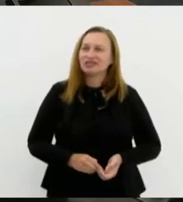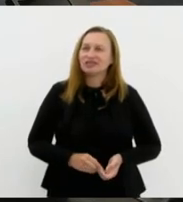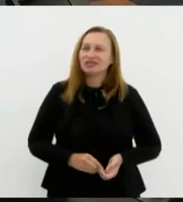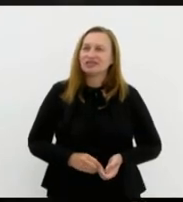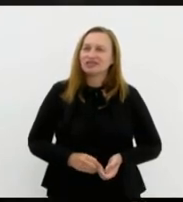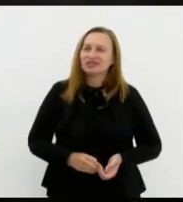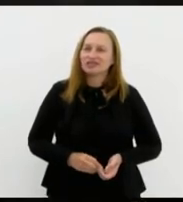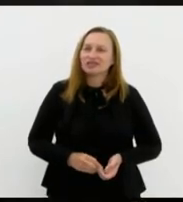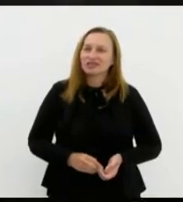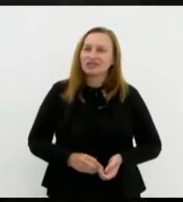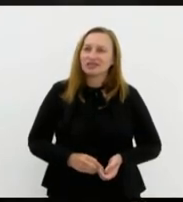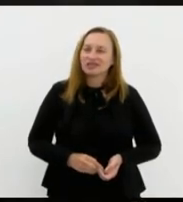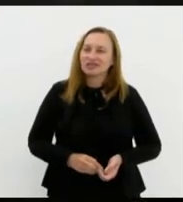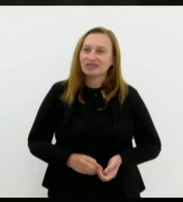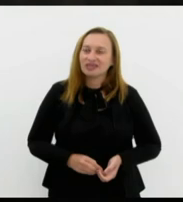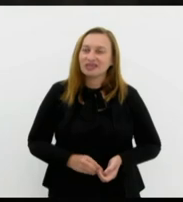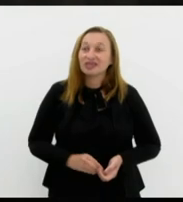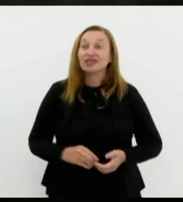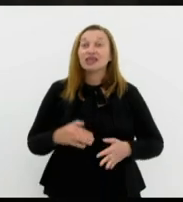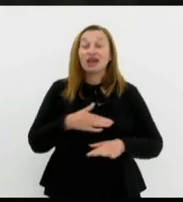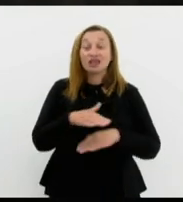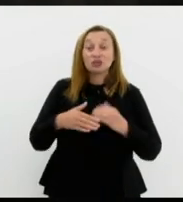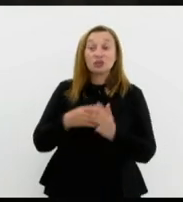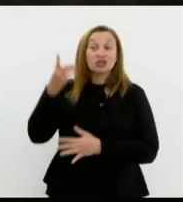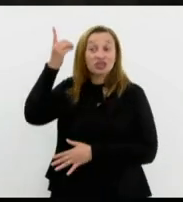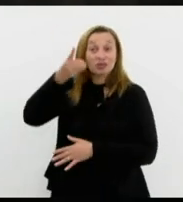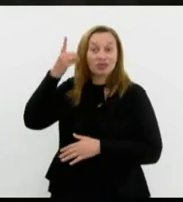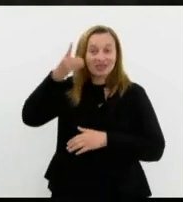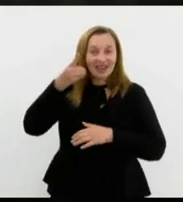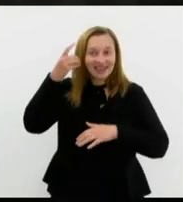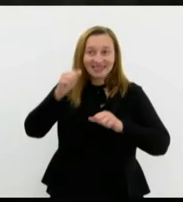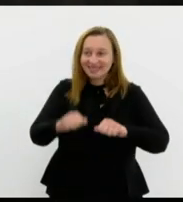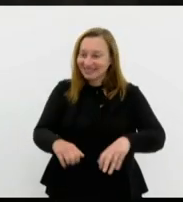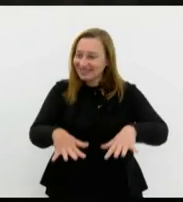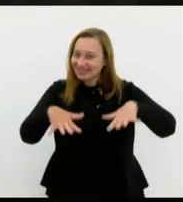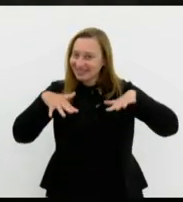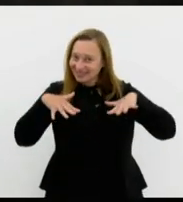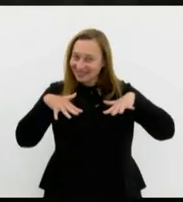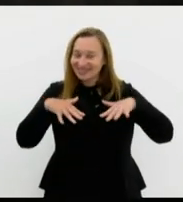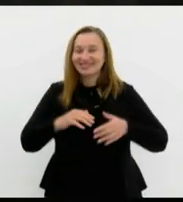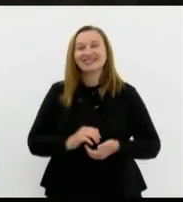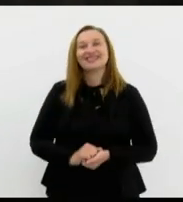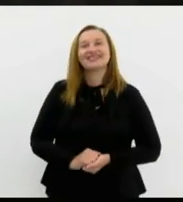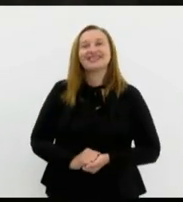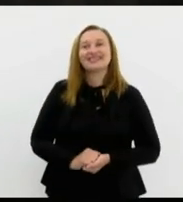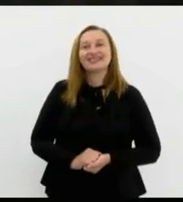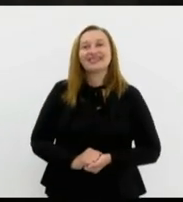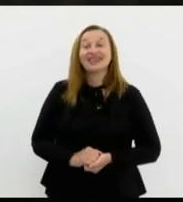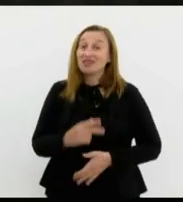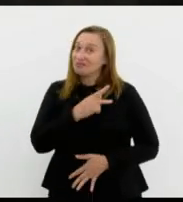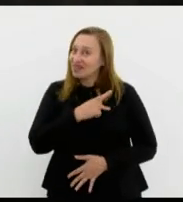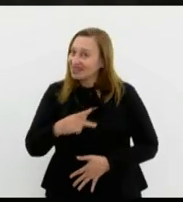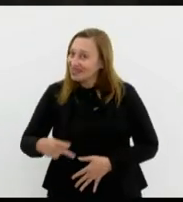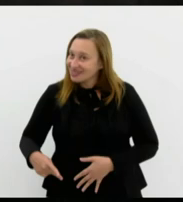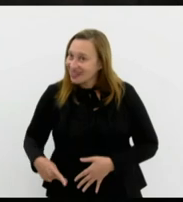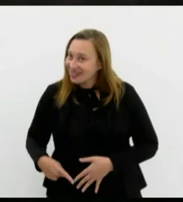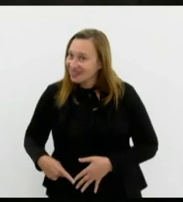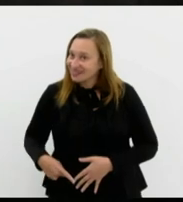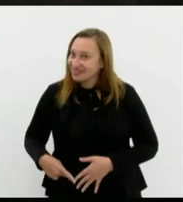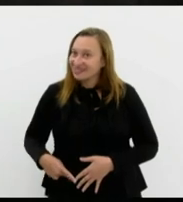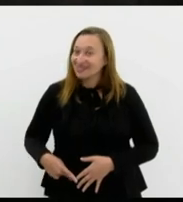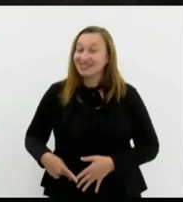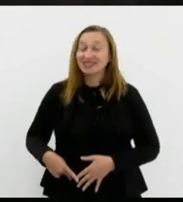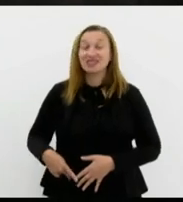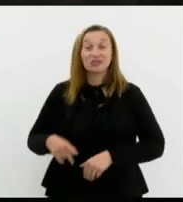Senhores deputados, aqui hoje presentes na Assembleia Legislativa, cara presidente desta sessão